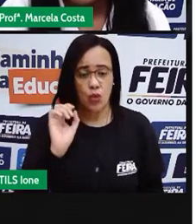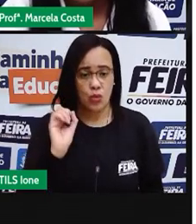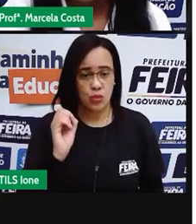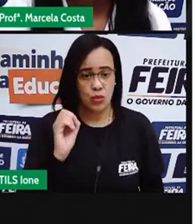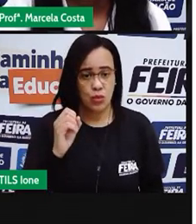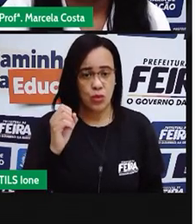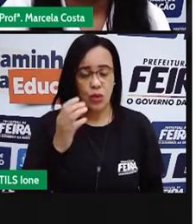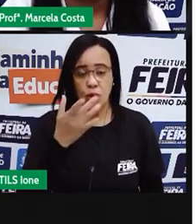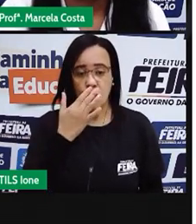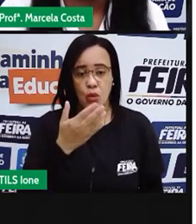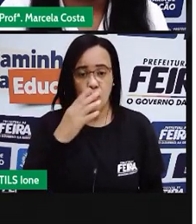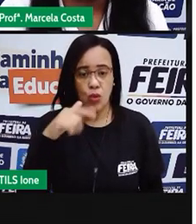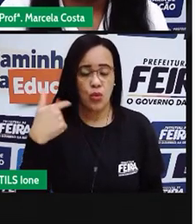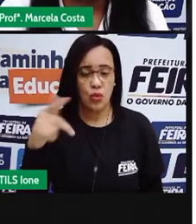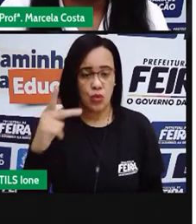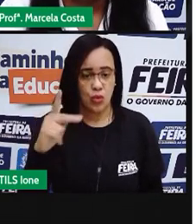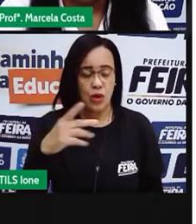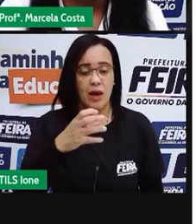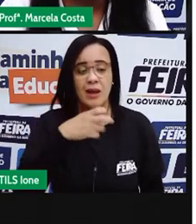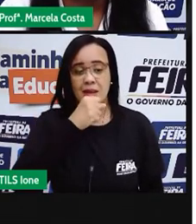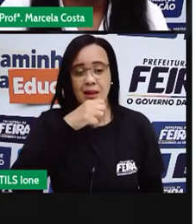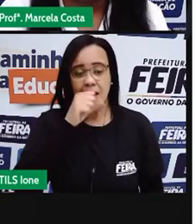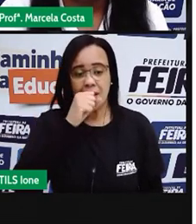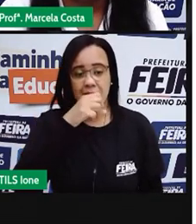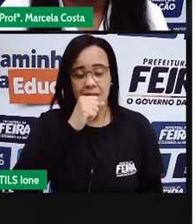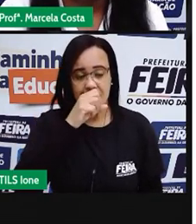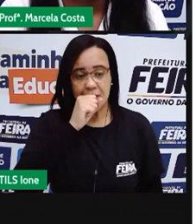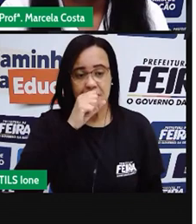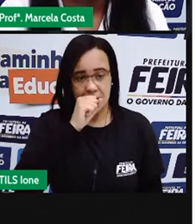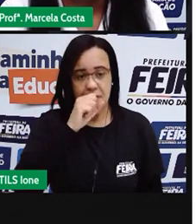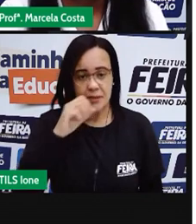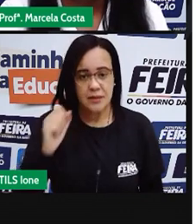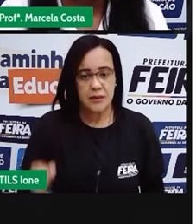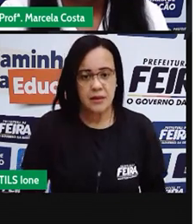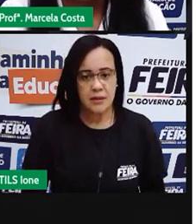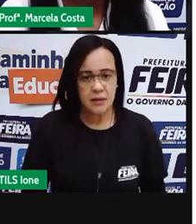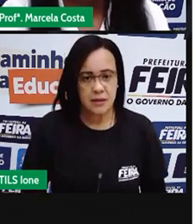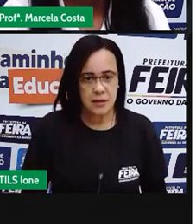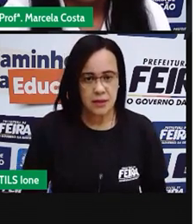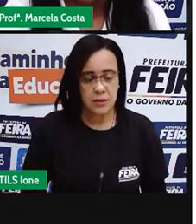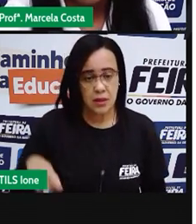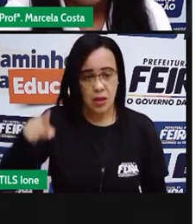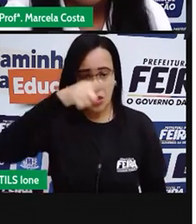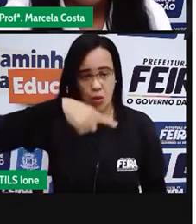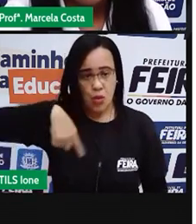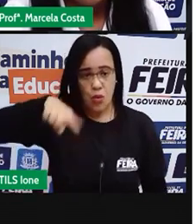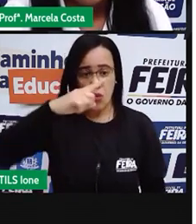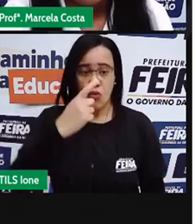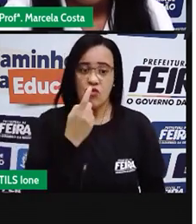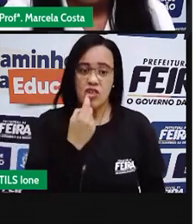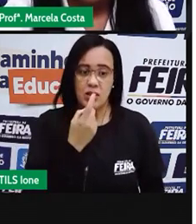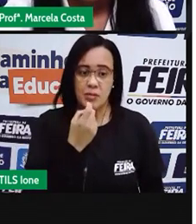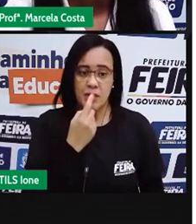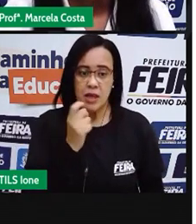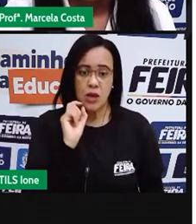Além dessa Avenida que eu falei, a gente vê aqui, olha, além desse círculo vermelho,